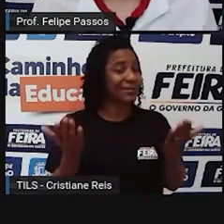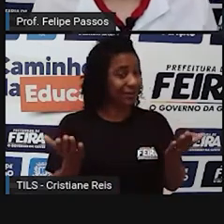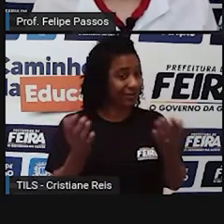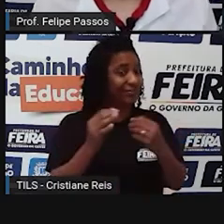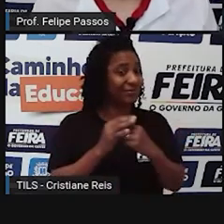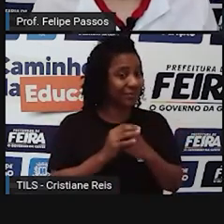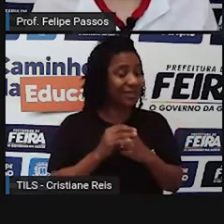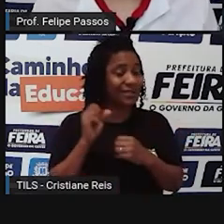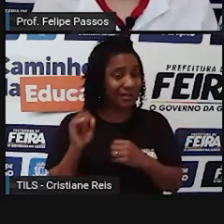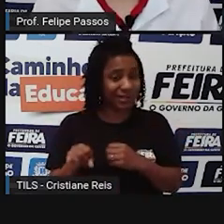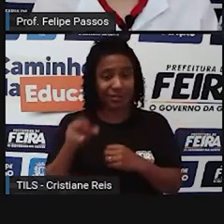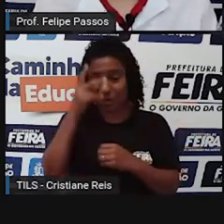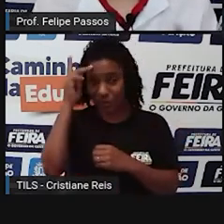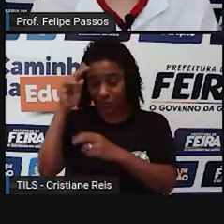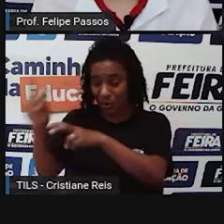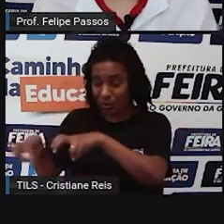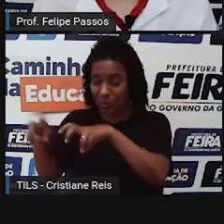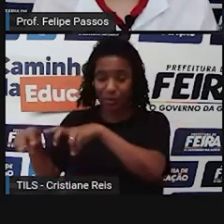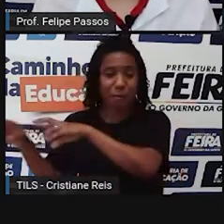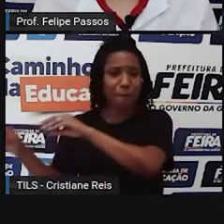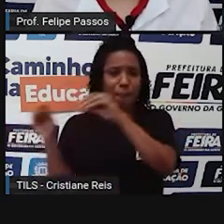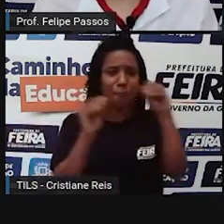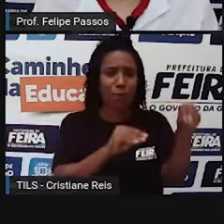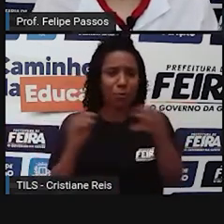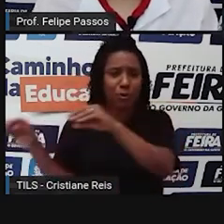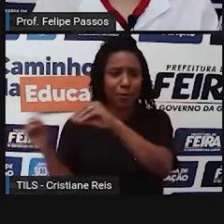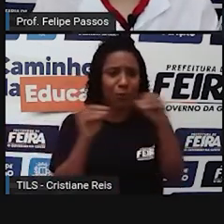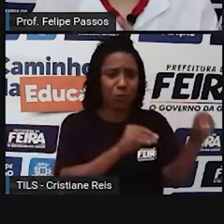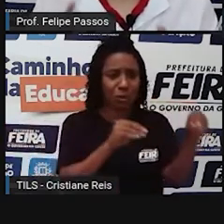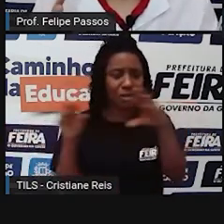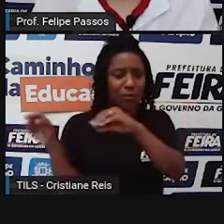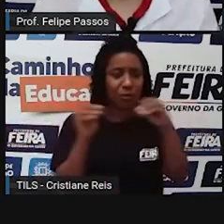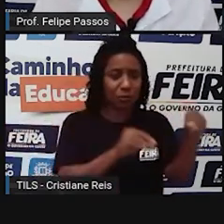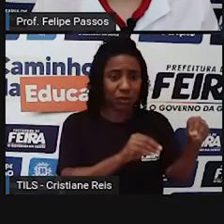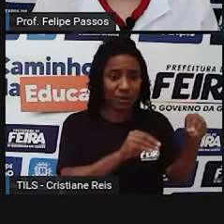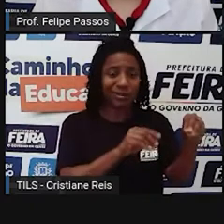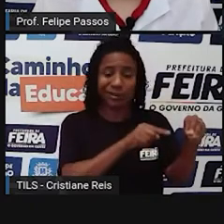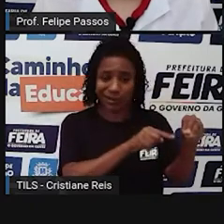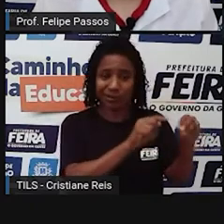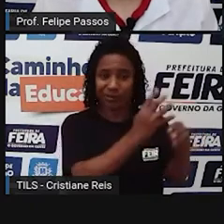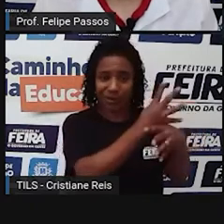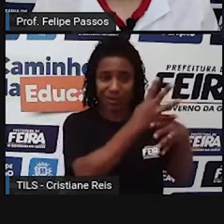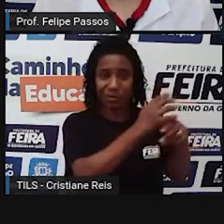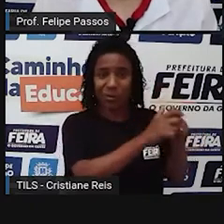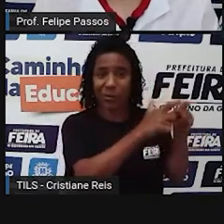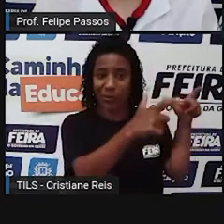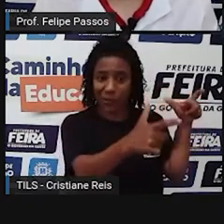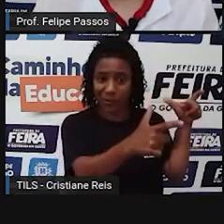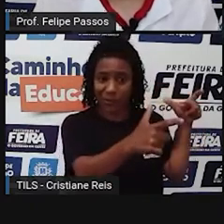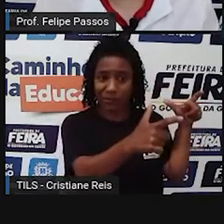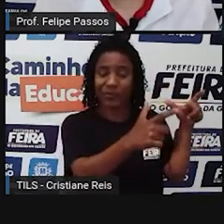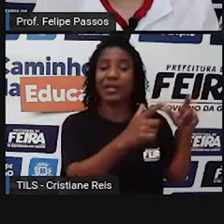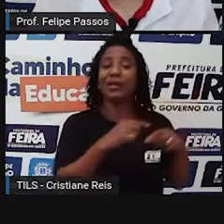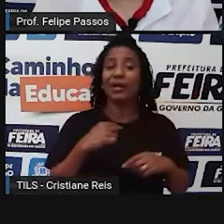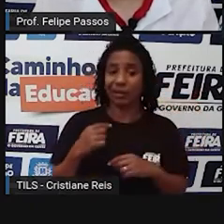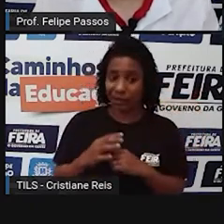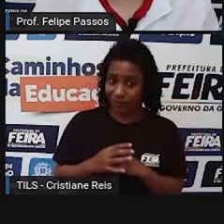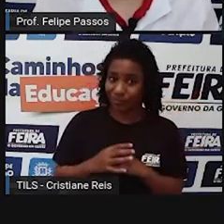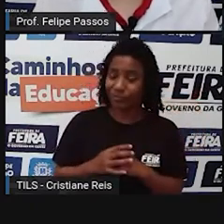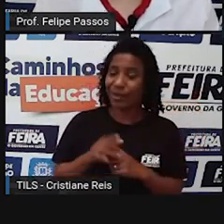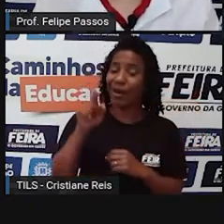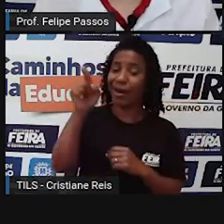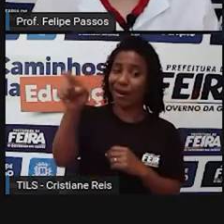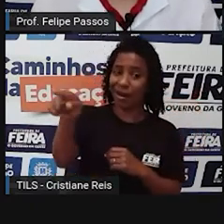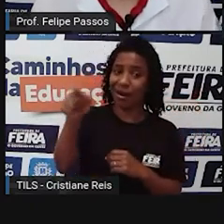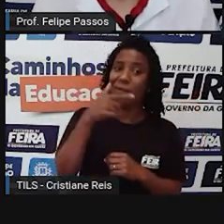produtores, né? E os grandes produtores, eles vão botar bastante defensivo agrícola, que é o famoso agrotóxico,